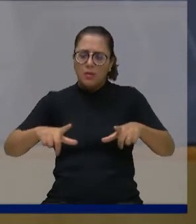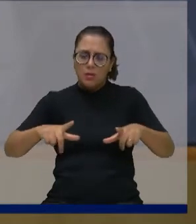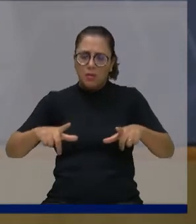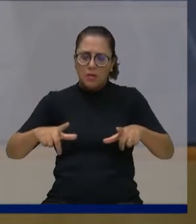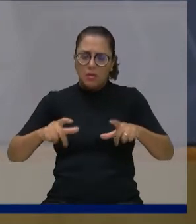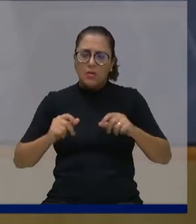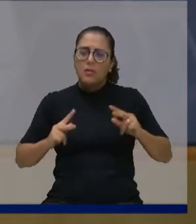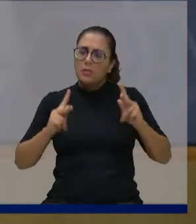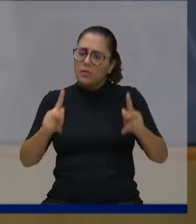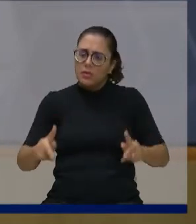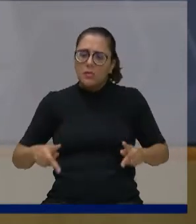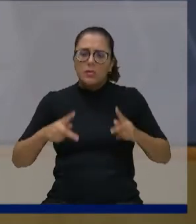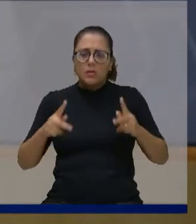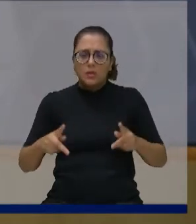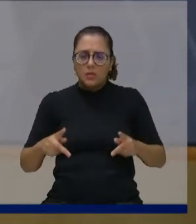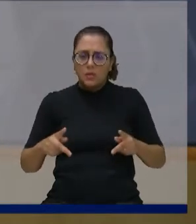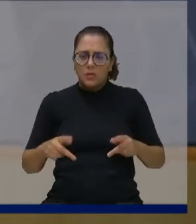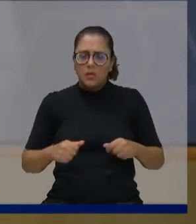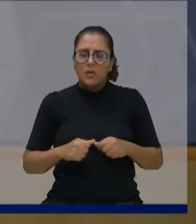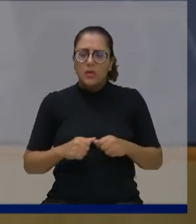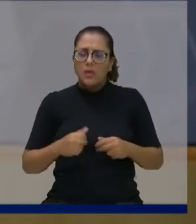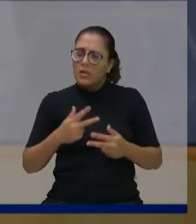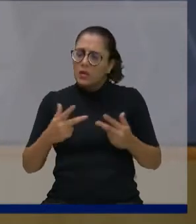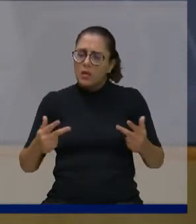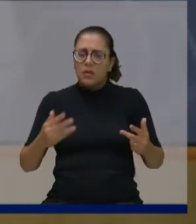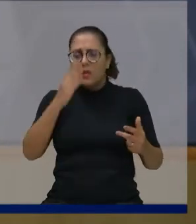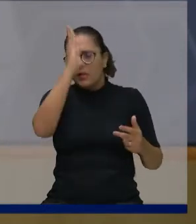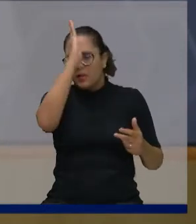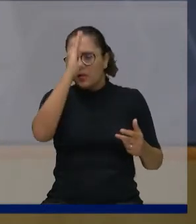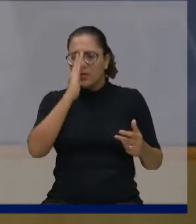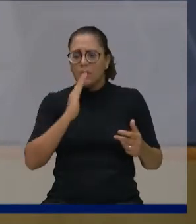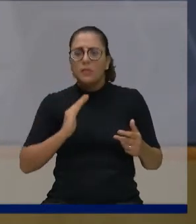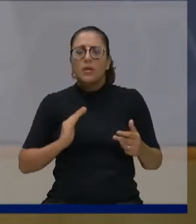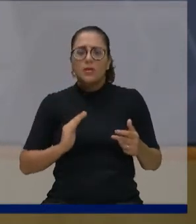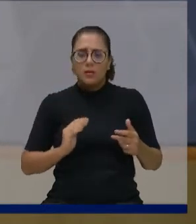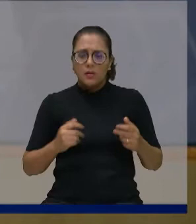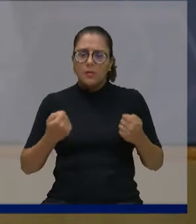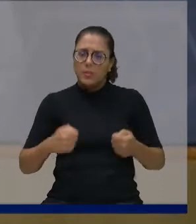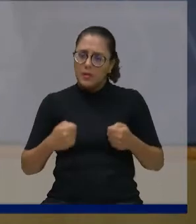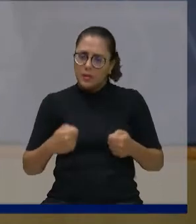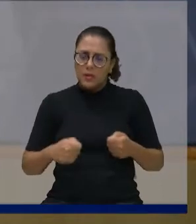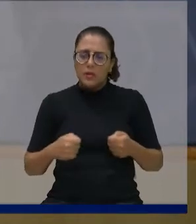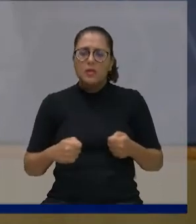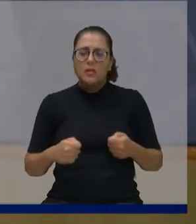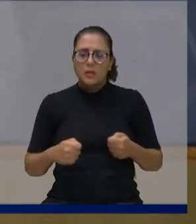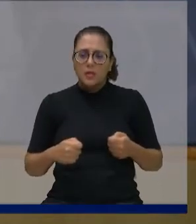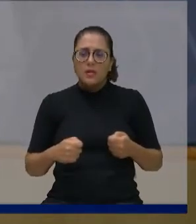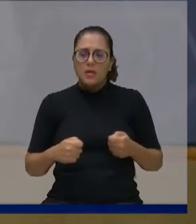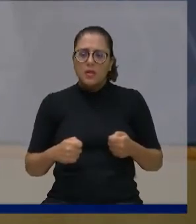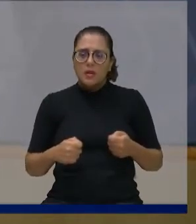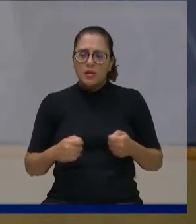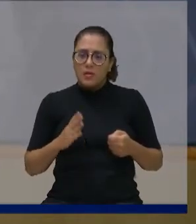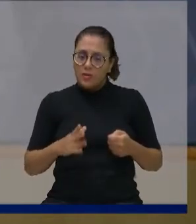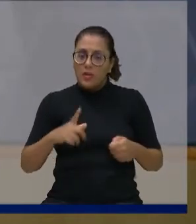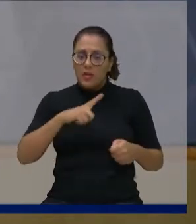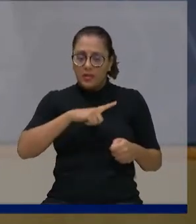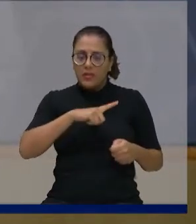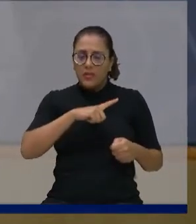a gente sabe que o país, com esse desmando todo, está abrindo várias brechas para ter